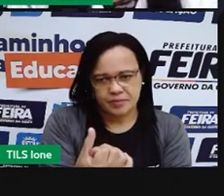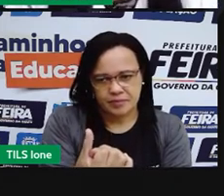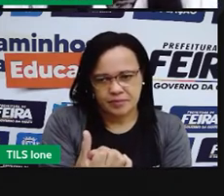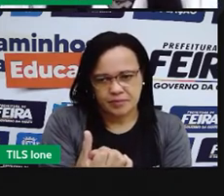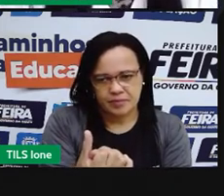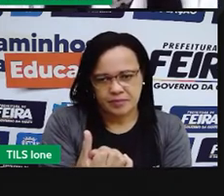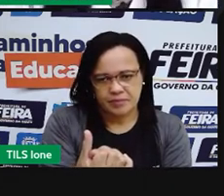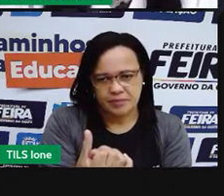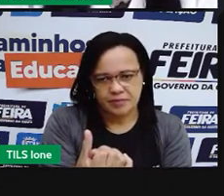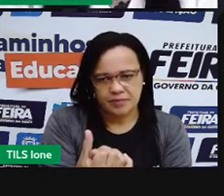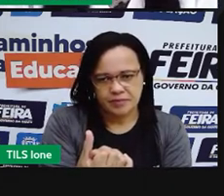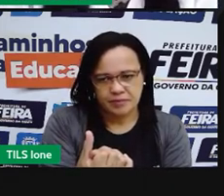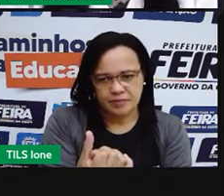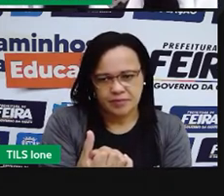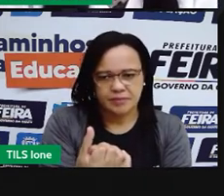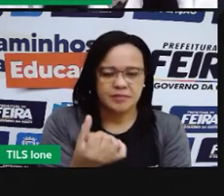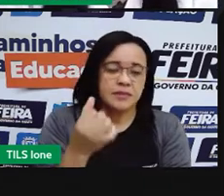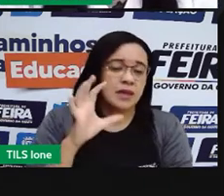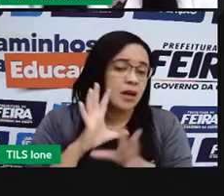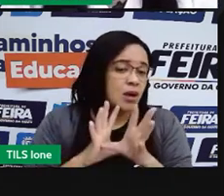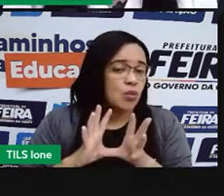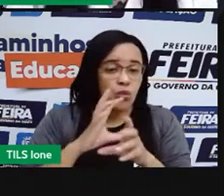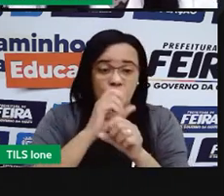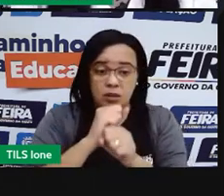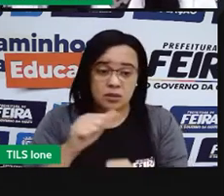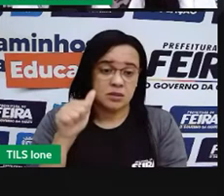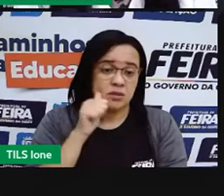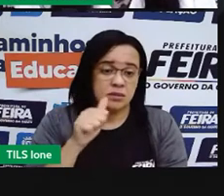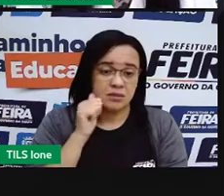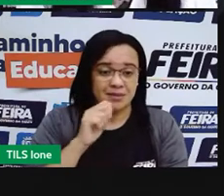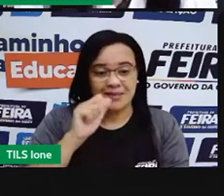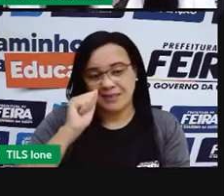Então, essa é a quantidade que Ana bebeu.